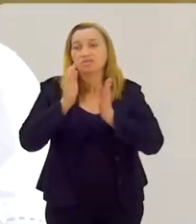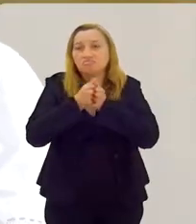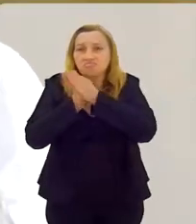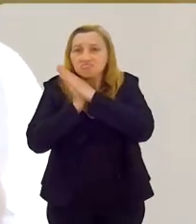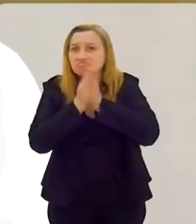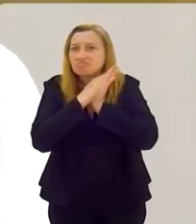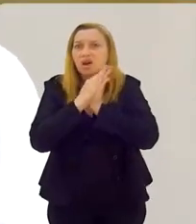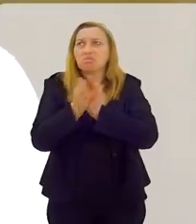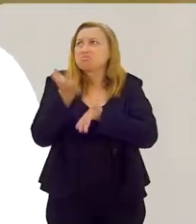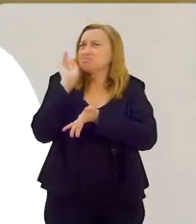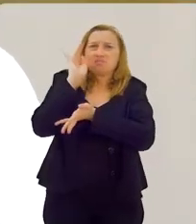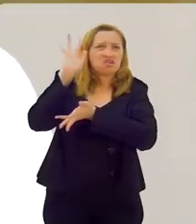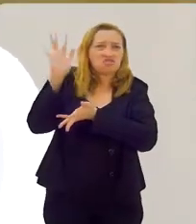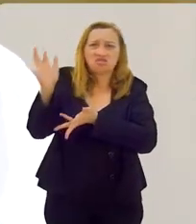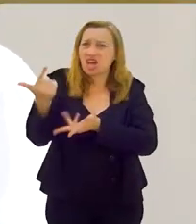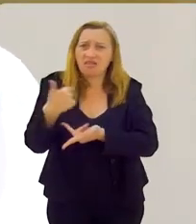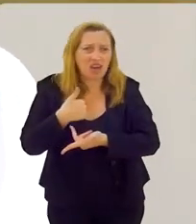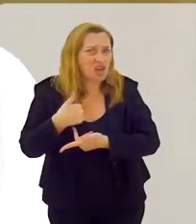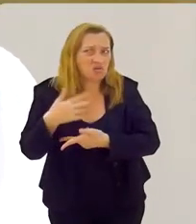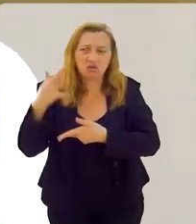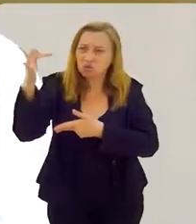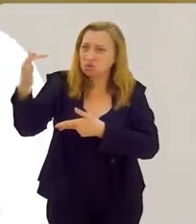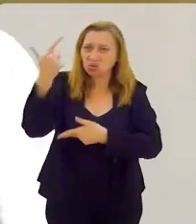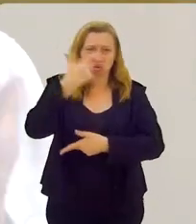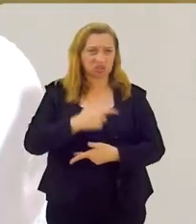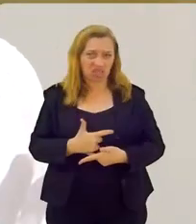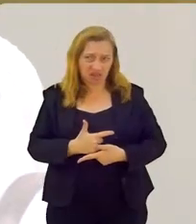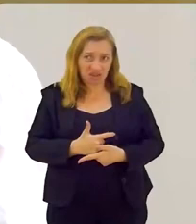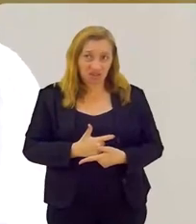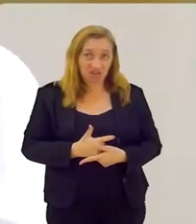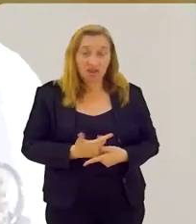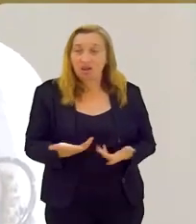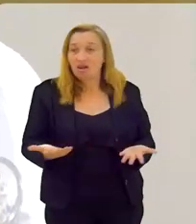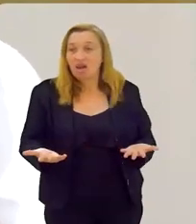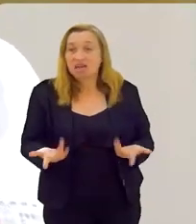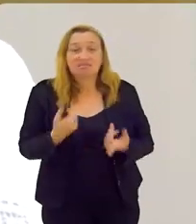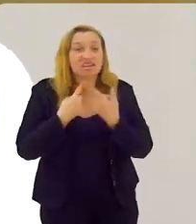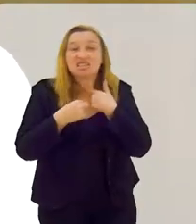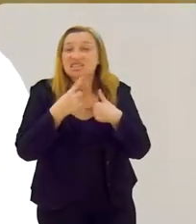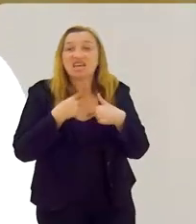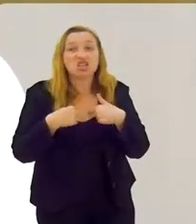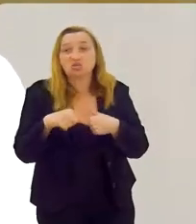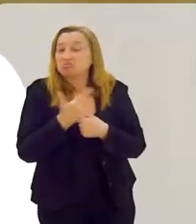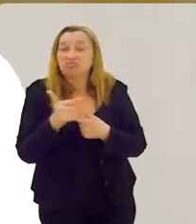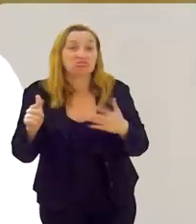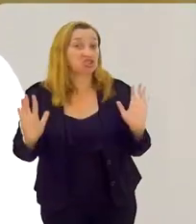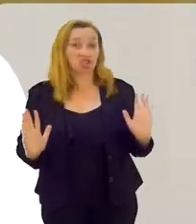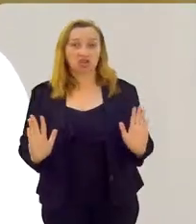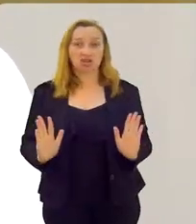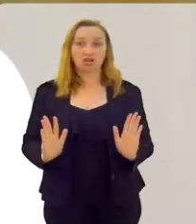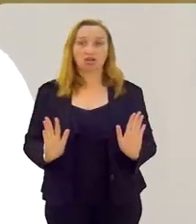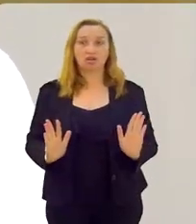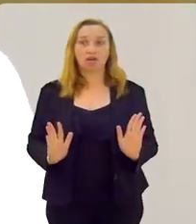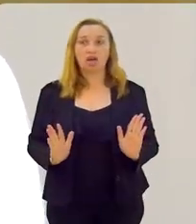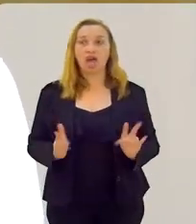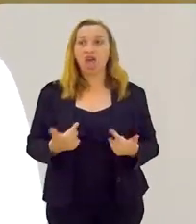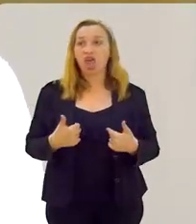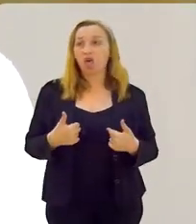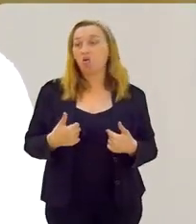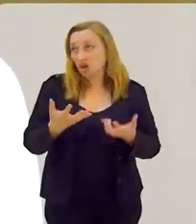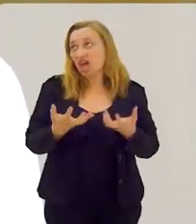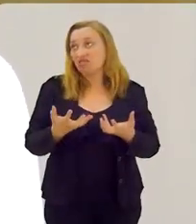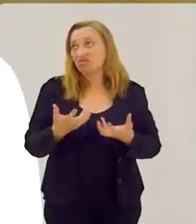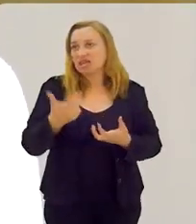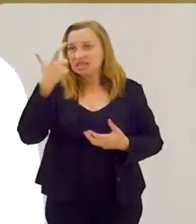Eu não tinha esse ego inflado, ou de repente esse desejo, vou colocar assim, vou fazer